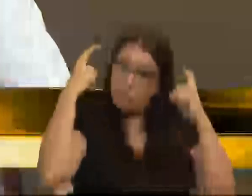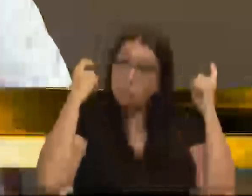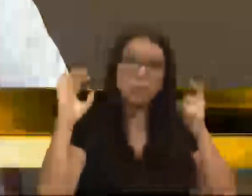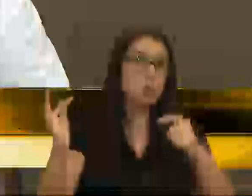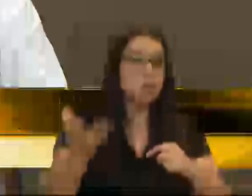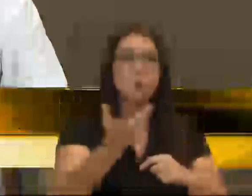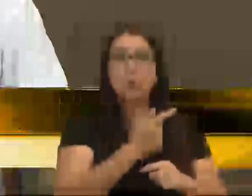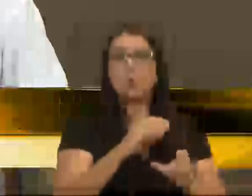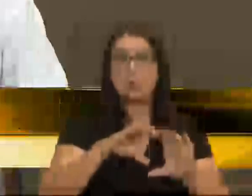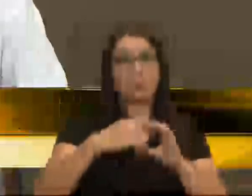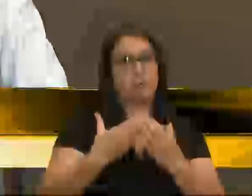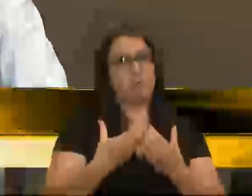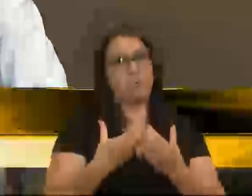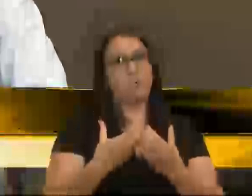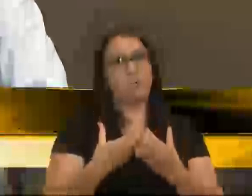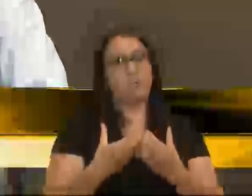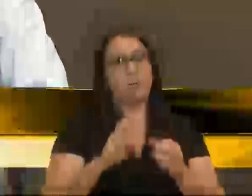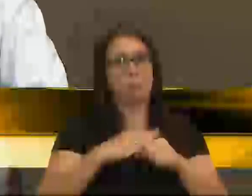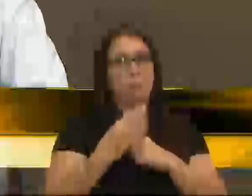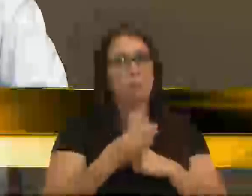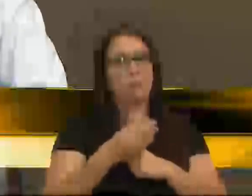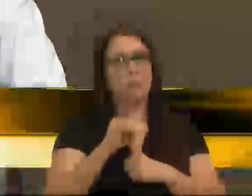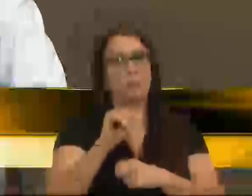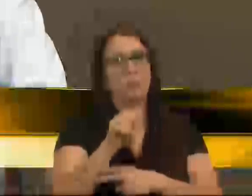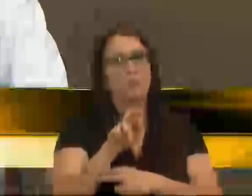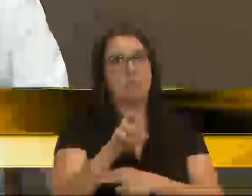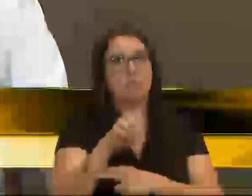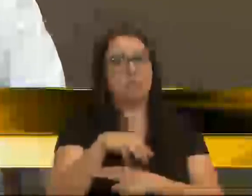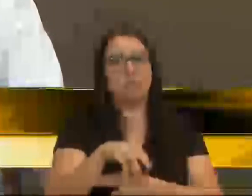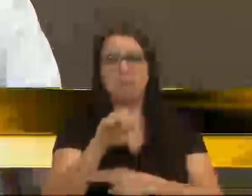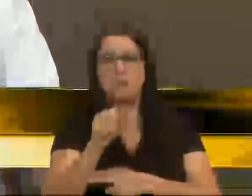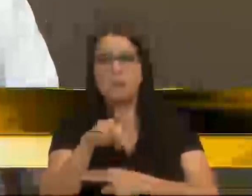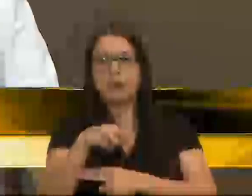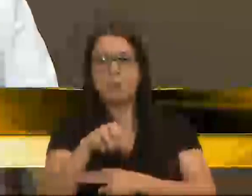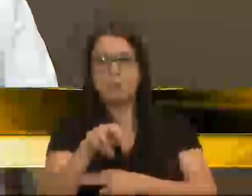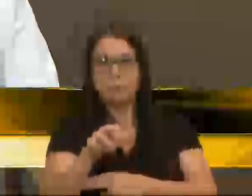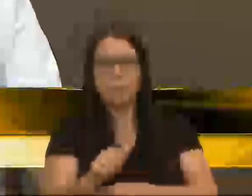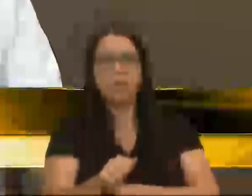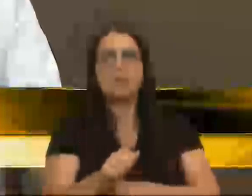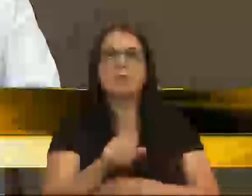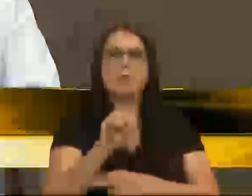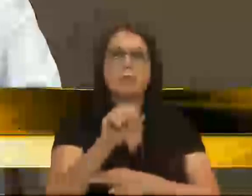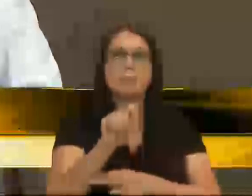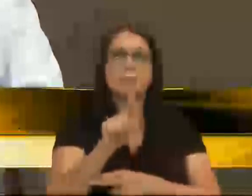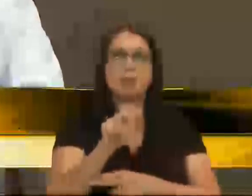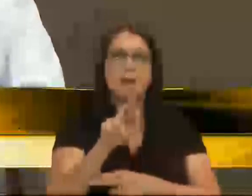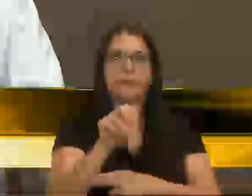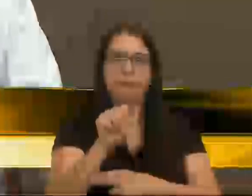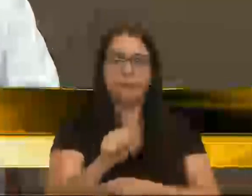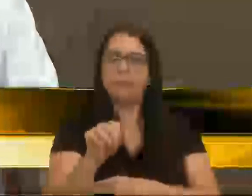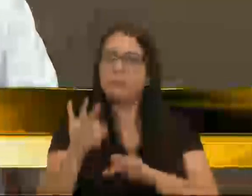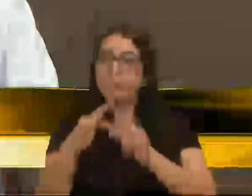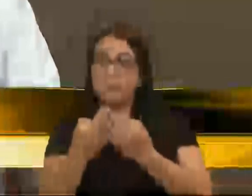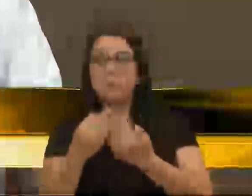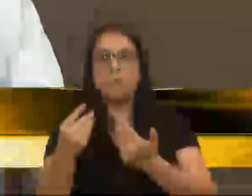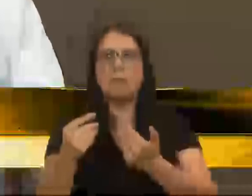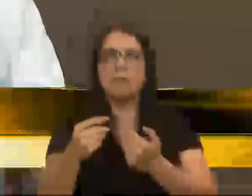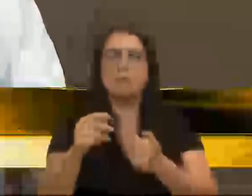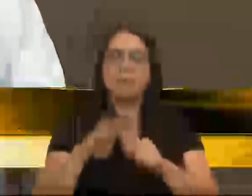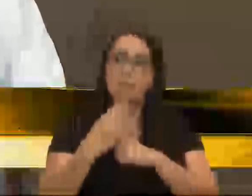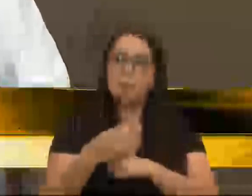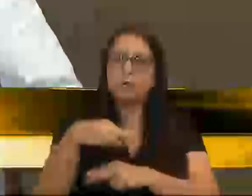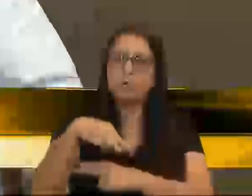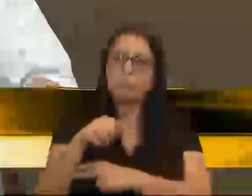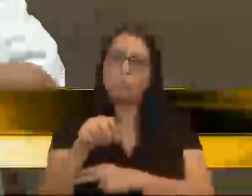toda a nossa comunidade, ali do bairro Jardim América, bairro Sagrada Família, bairro Universitário, bairro Madureira, que